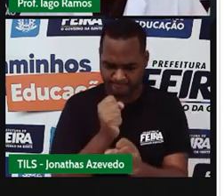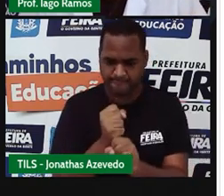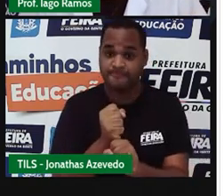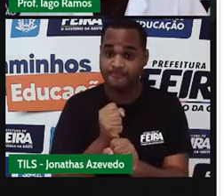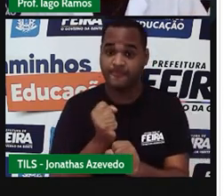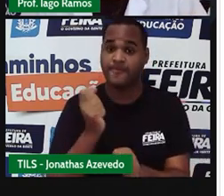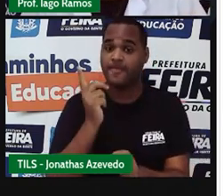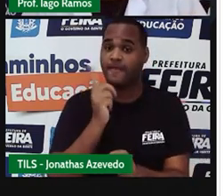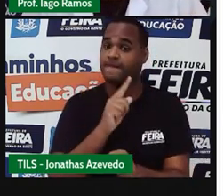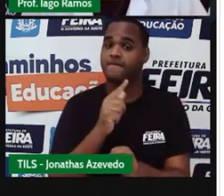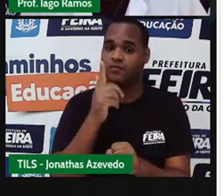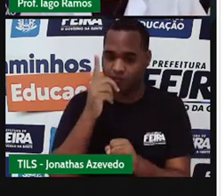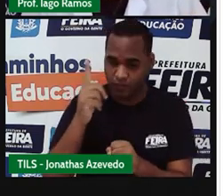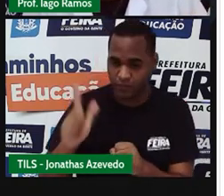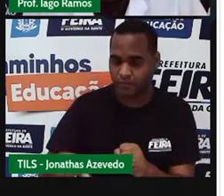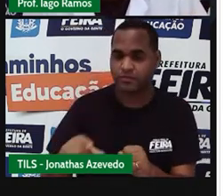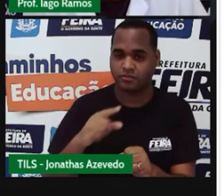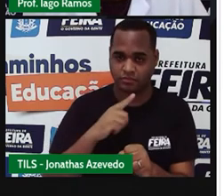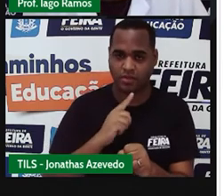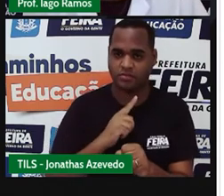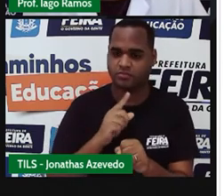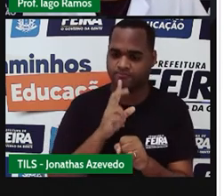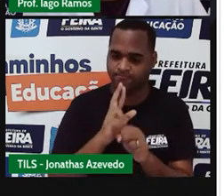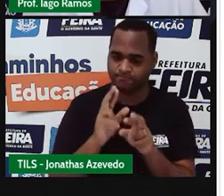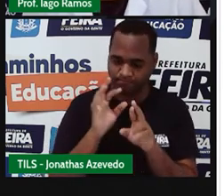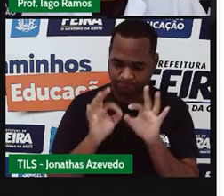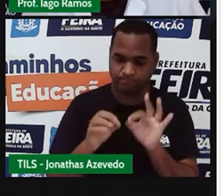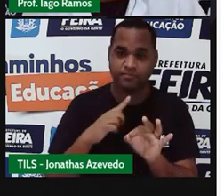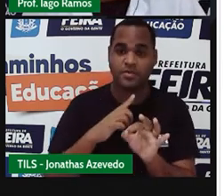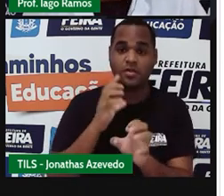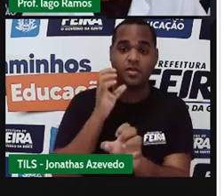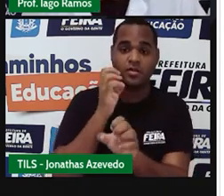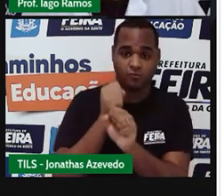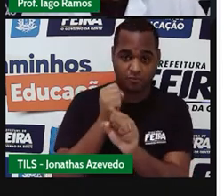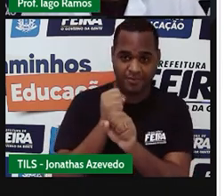de novo. O resultado disso vai dar